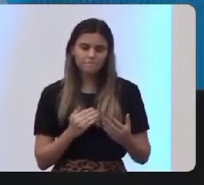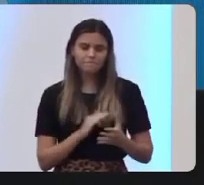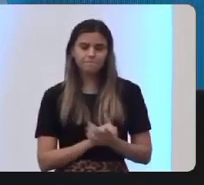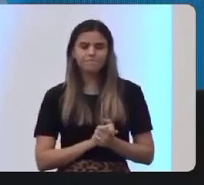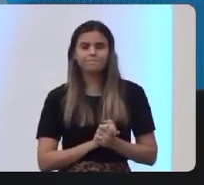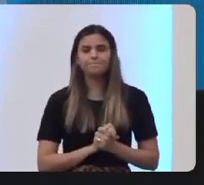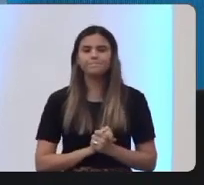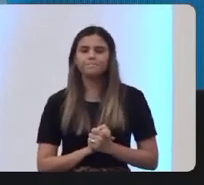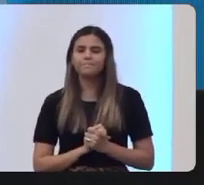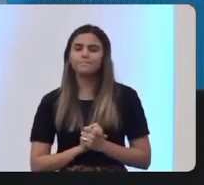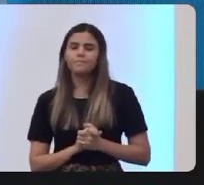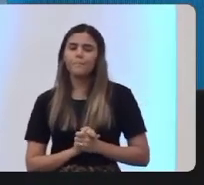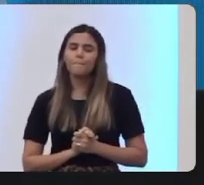potente e poderosa mão.